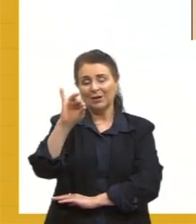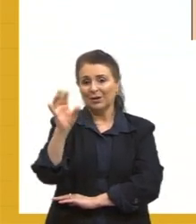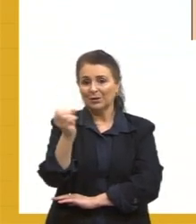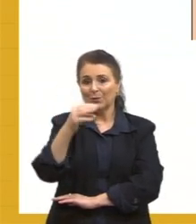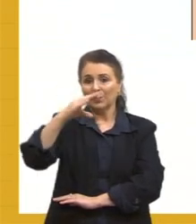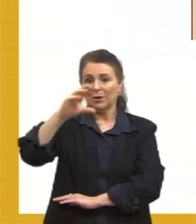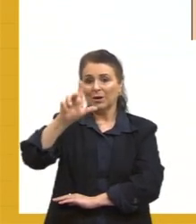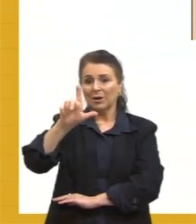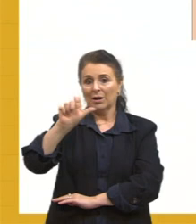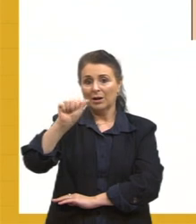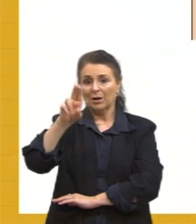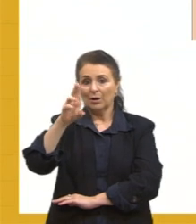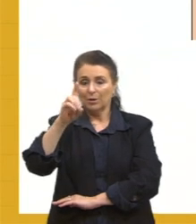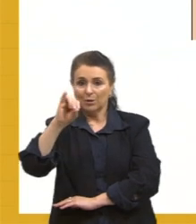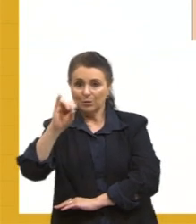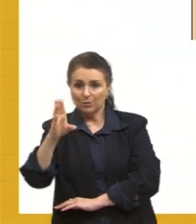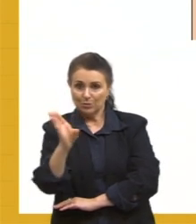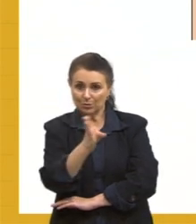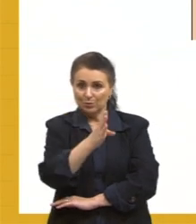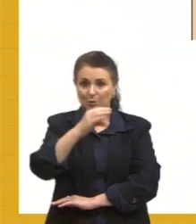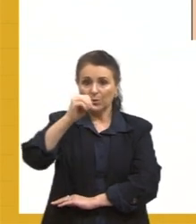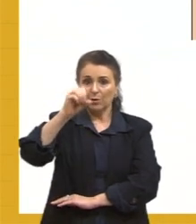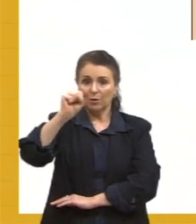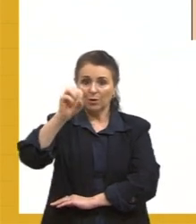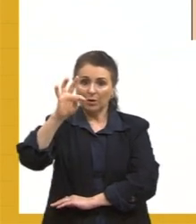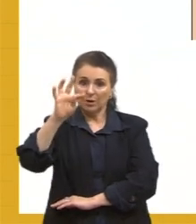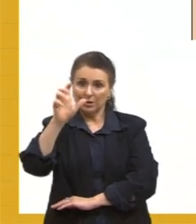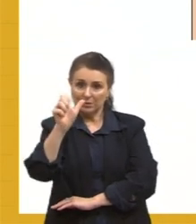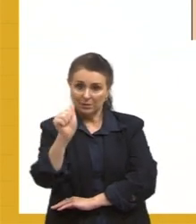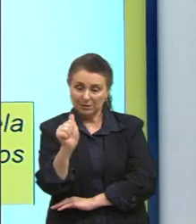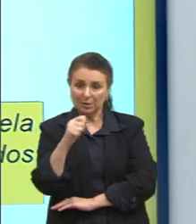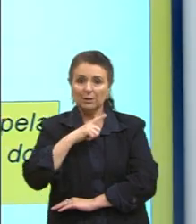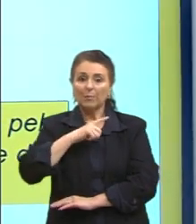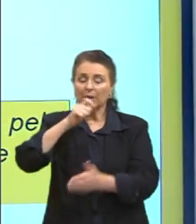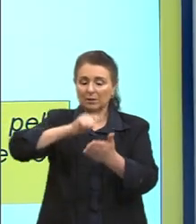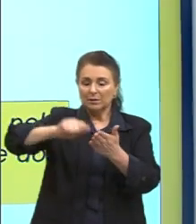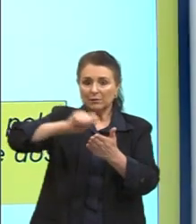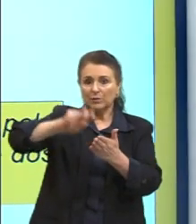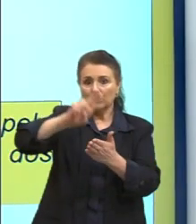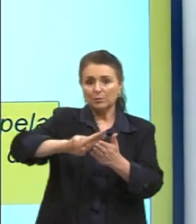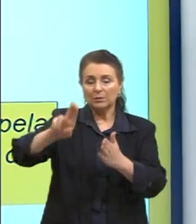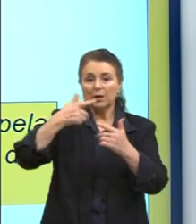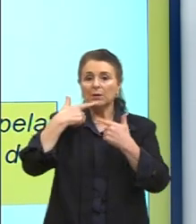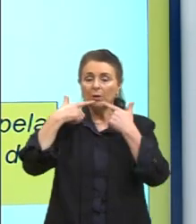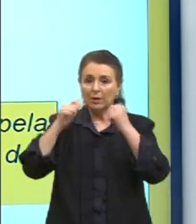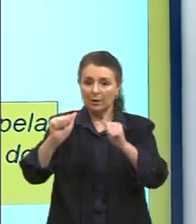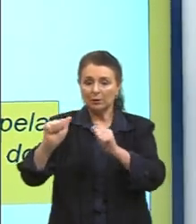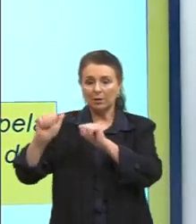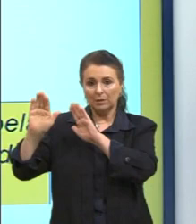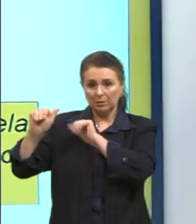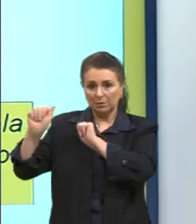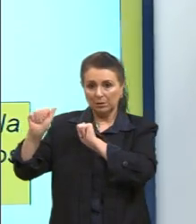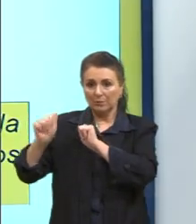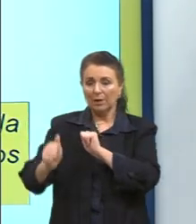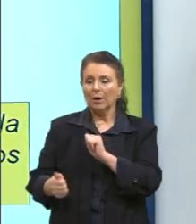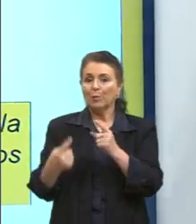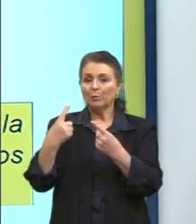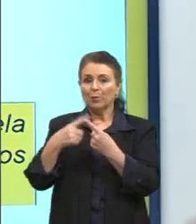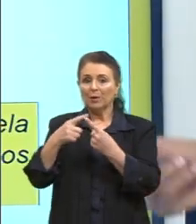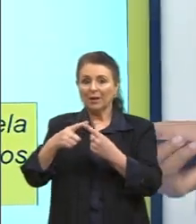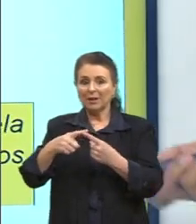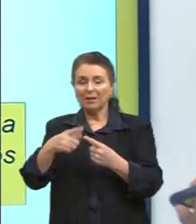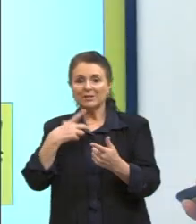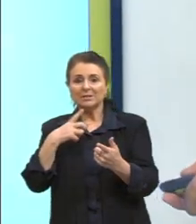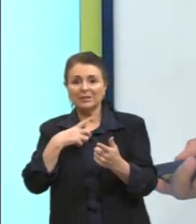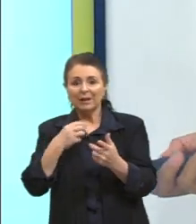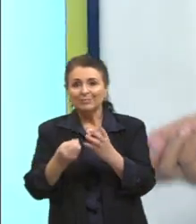Costa, que eles escreviam em espanhol também, porque eles se inspiravam nos escritores portugueses e escritores espanhóis, isso